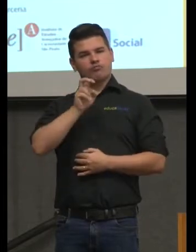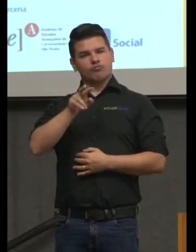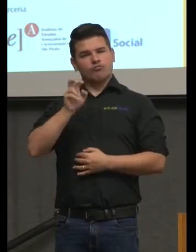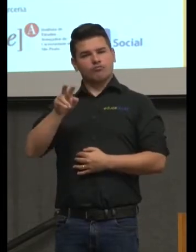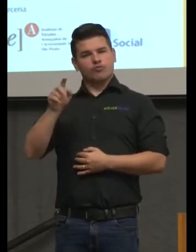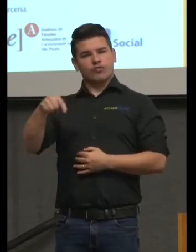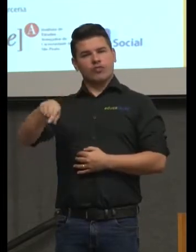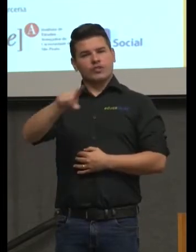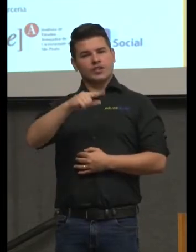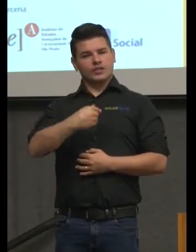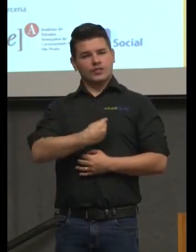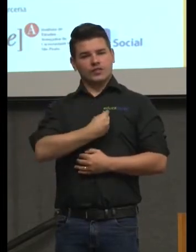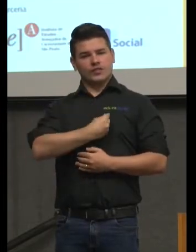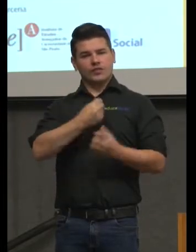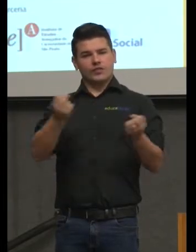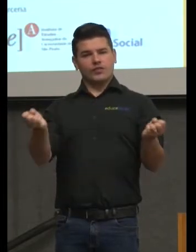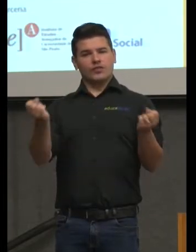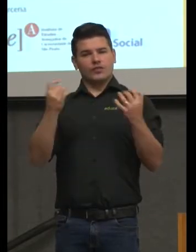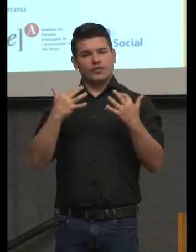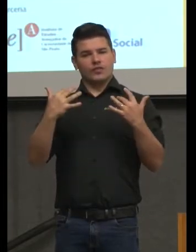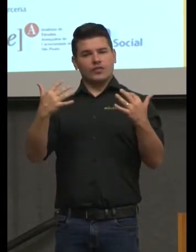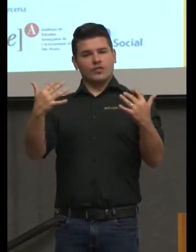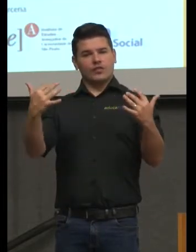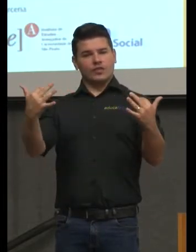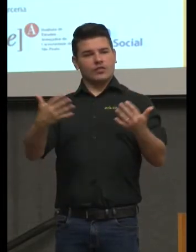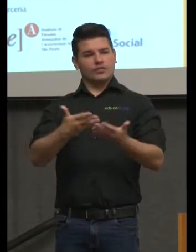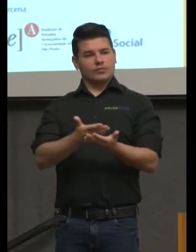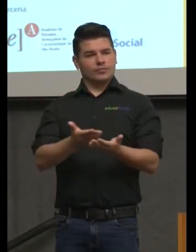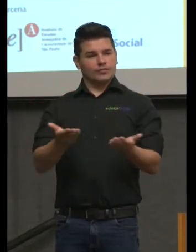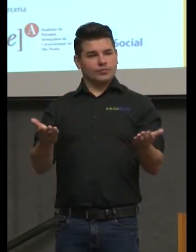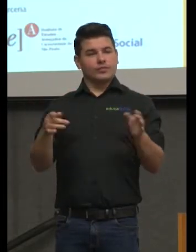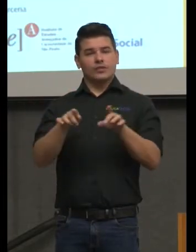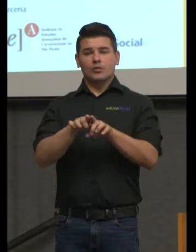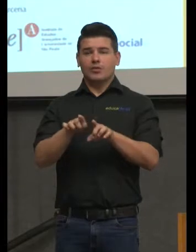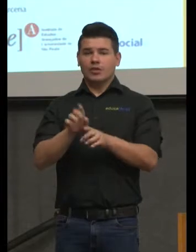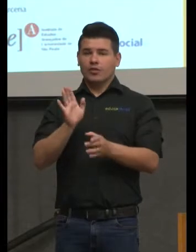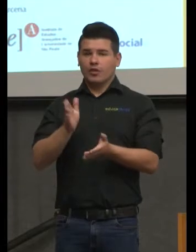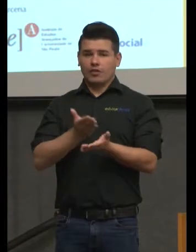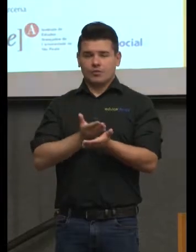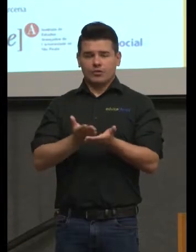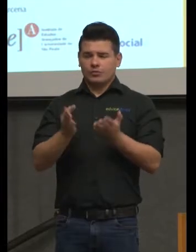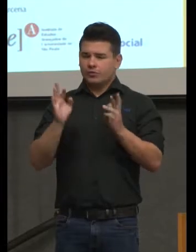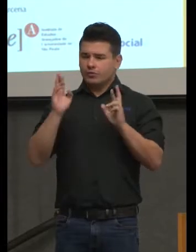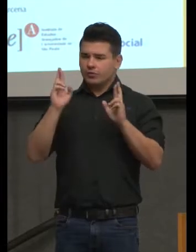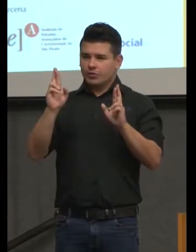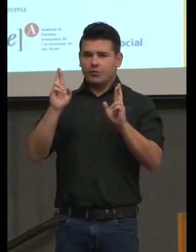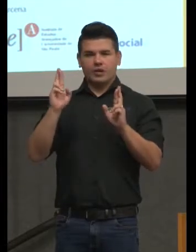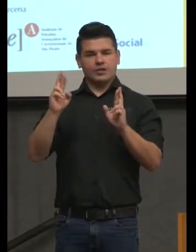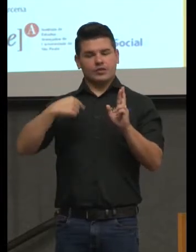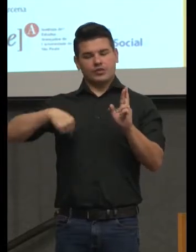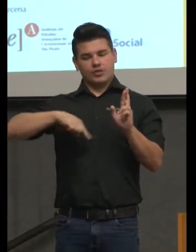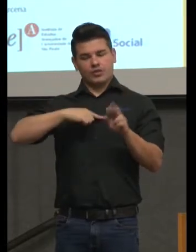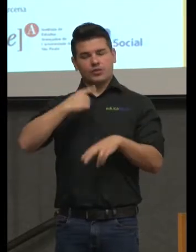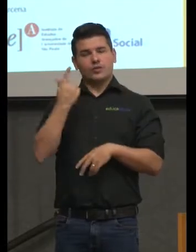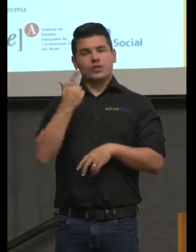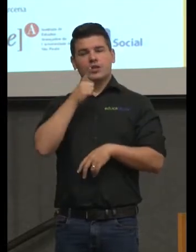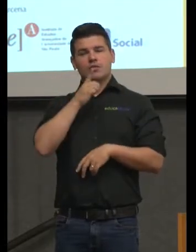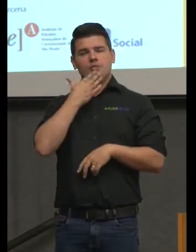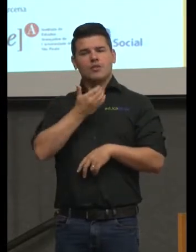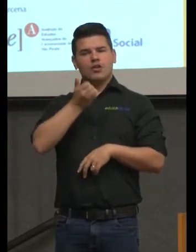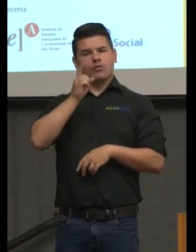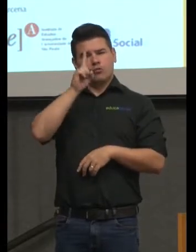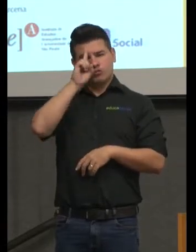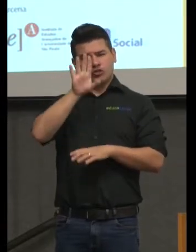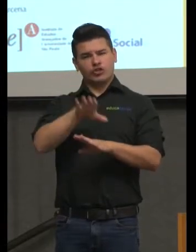vocês aqui, o auditório cheio, e vamos torcer para a gente ter um dia de